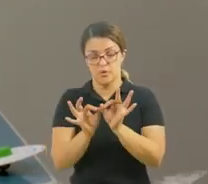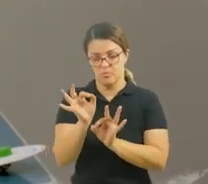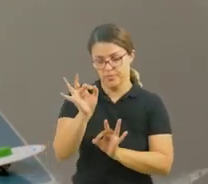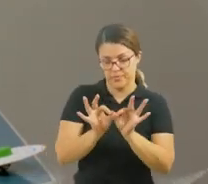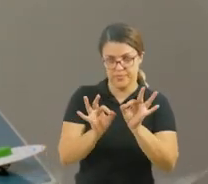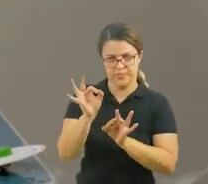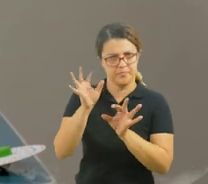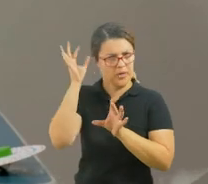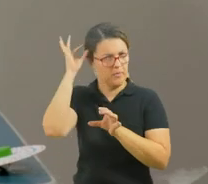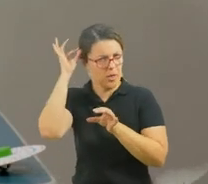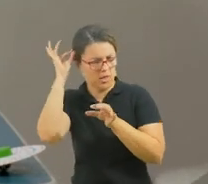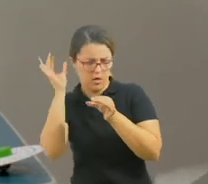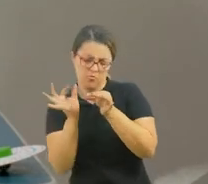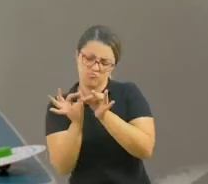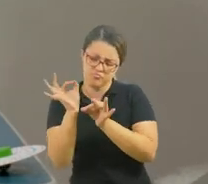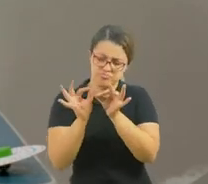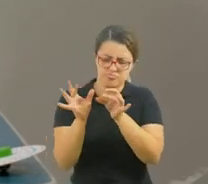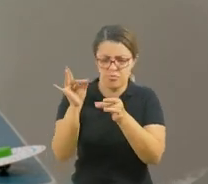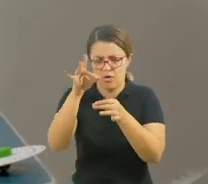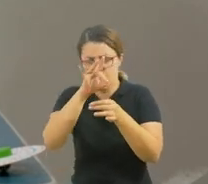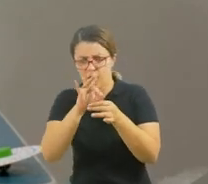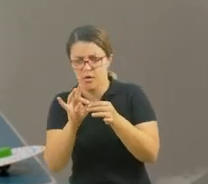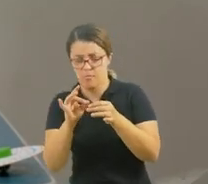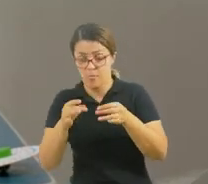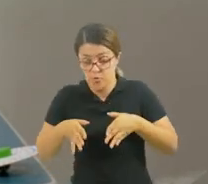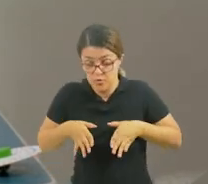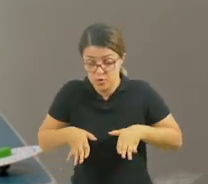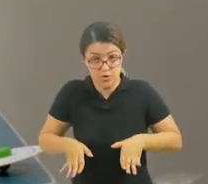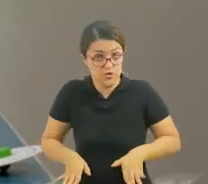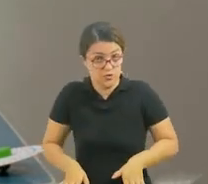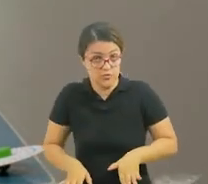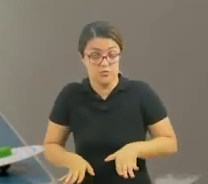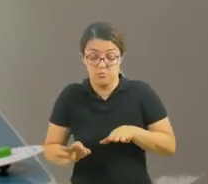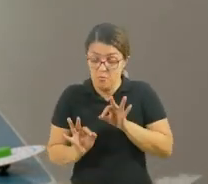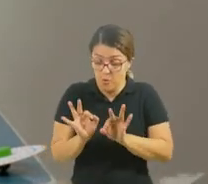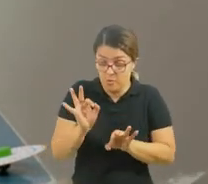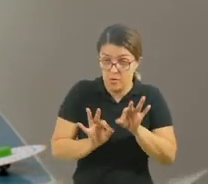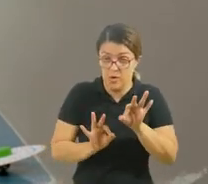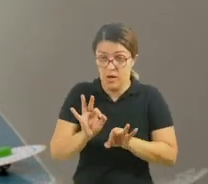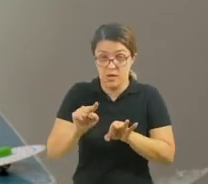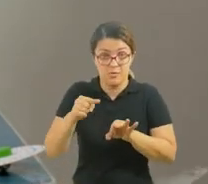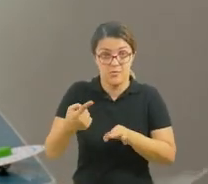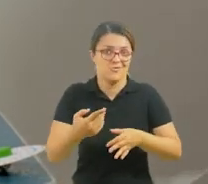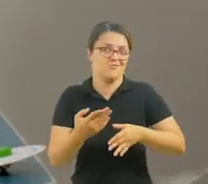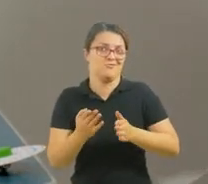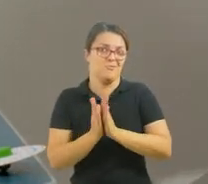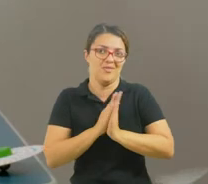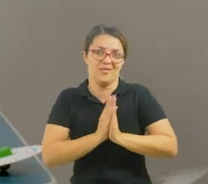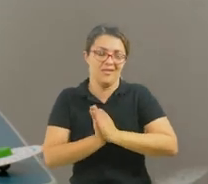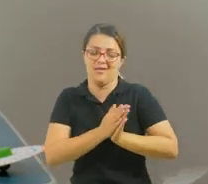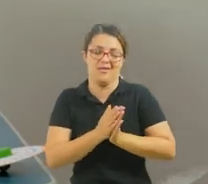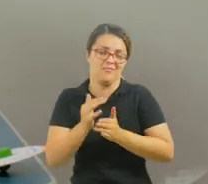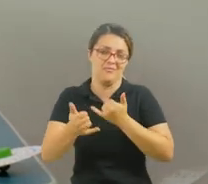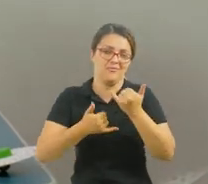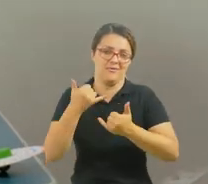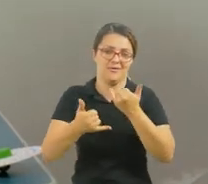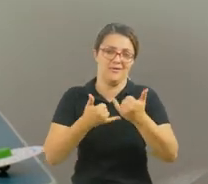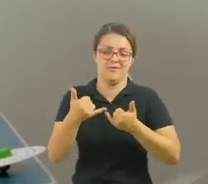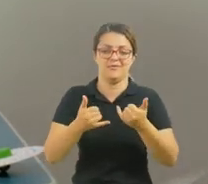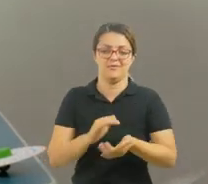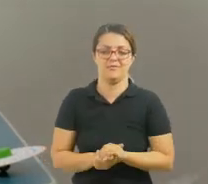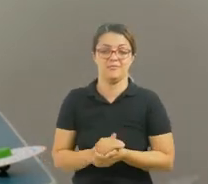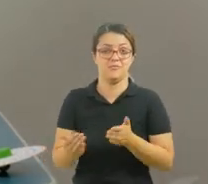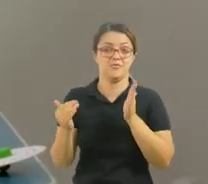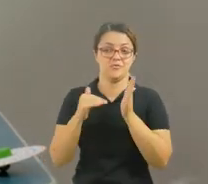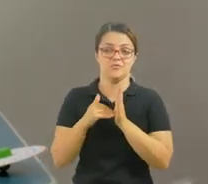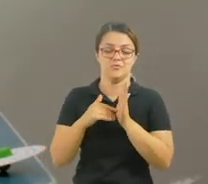Podem colocar o cabelinho, confeccionar o vestidinho e depois é só brincar. E por último, vou